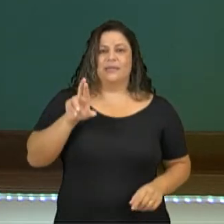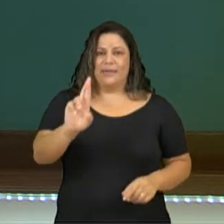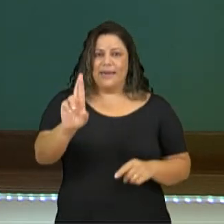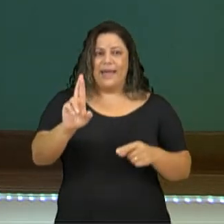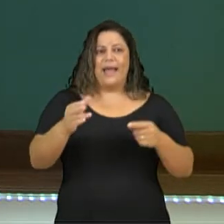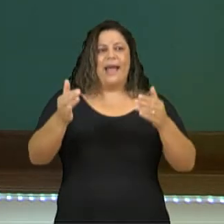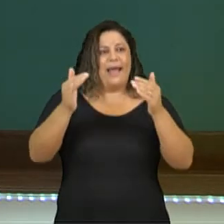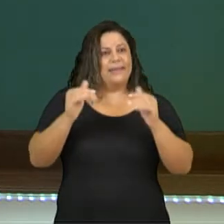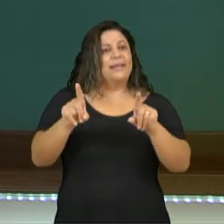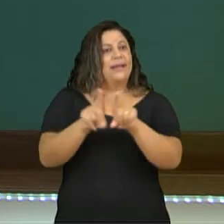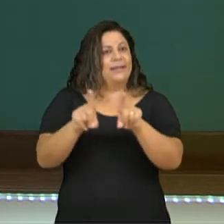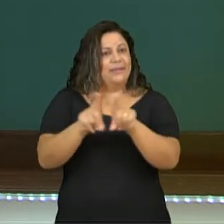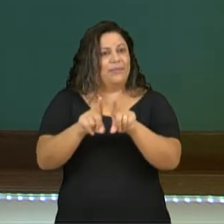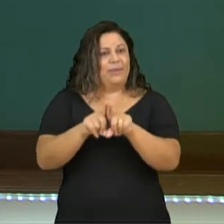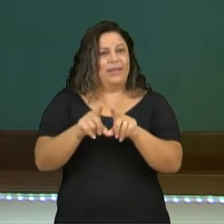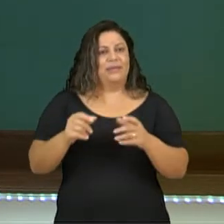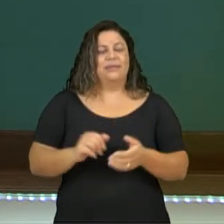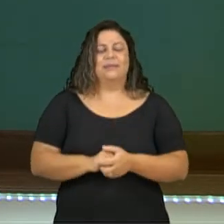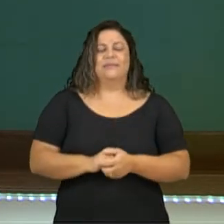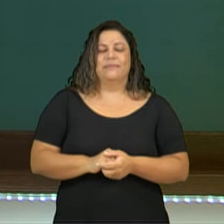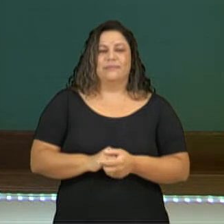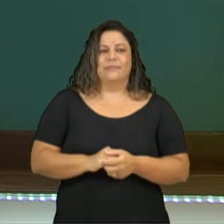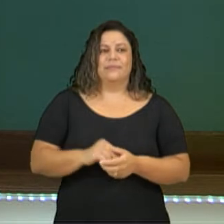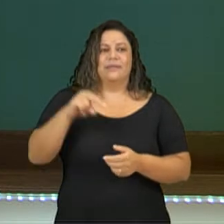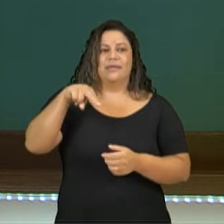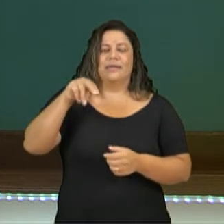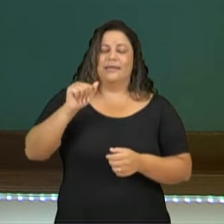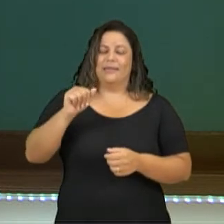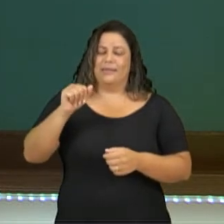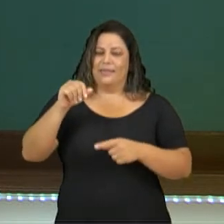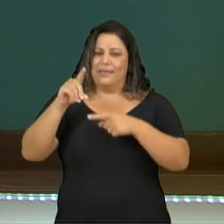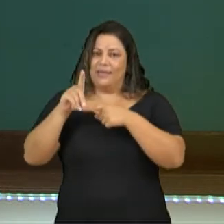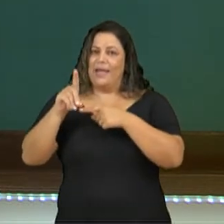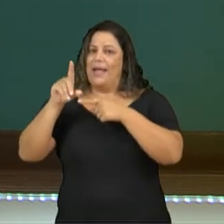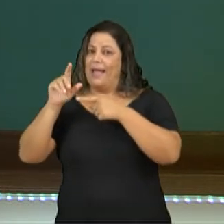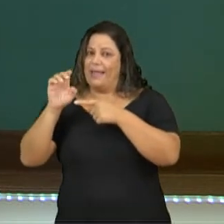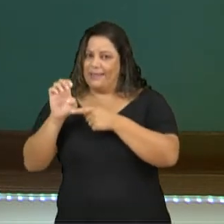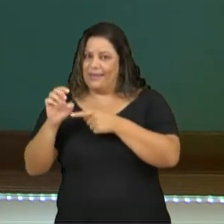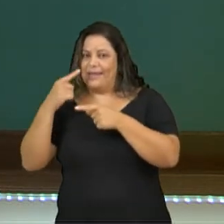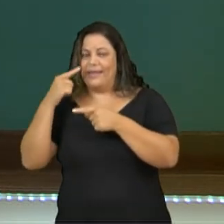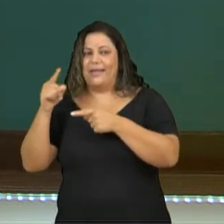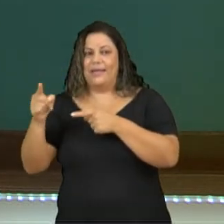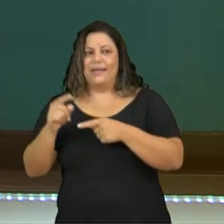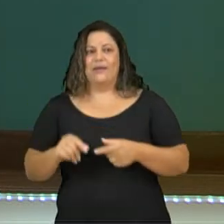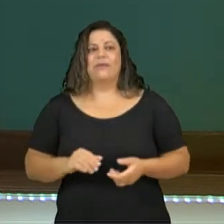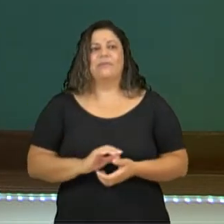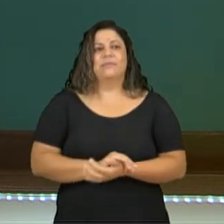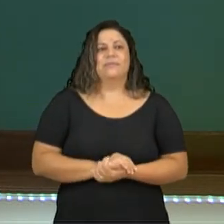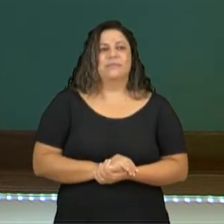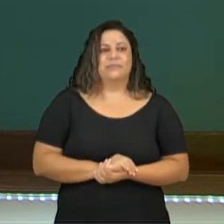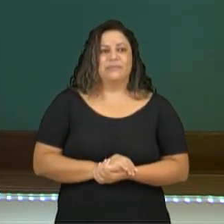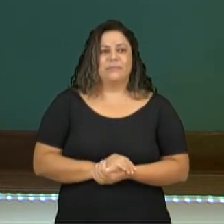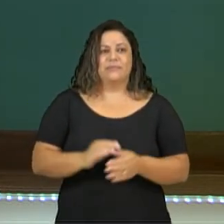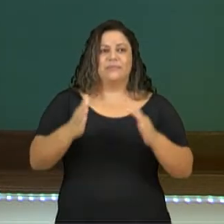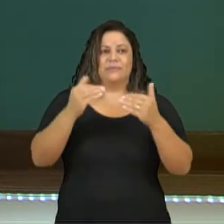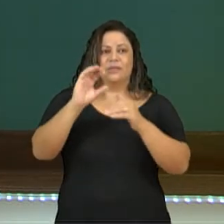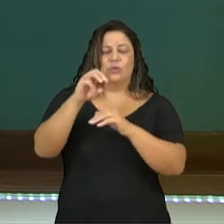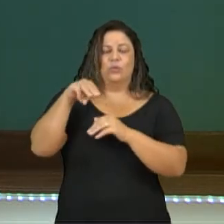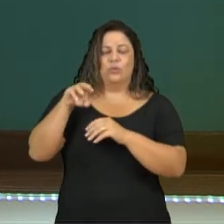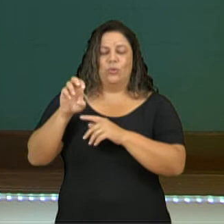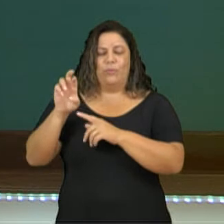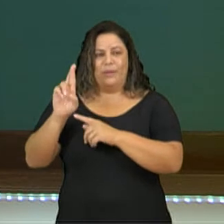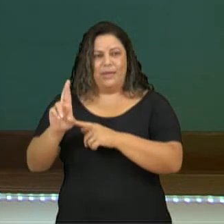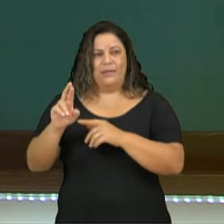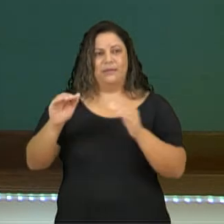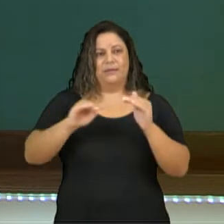quita também a I e R e fica nadem, né? Só acrescentar a letra N, tá? E comer e vivir